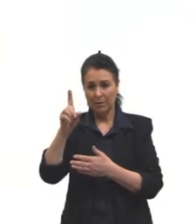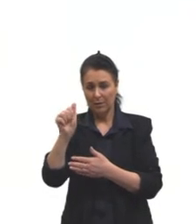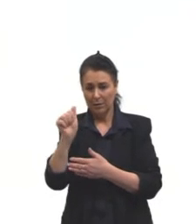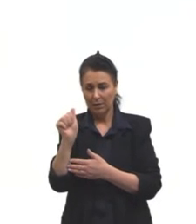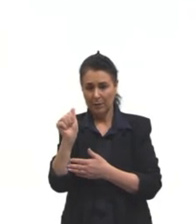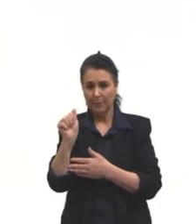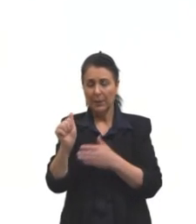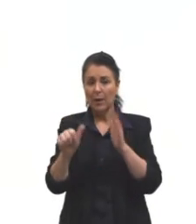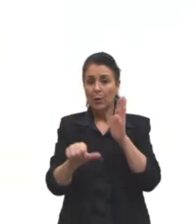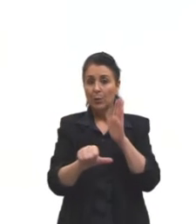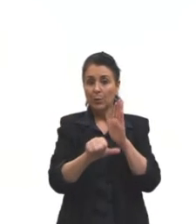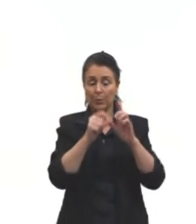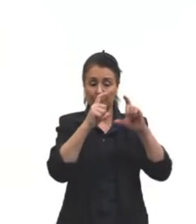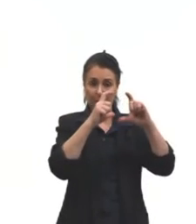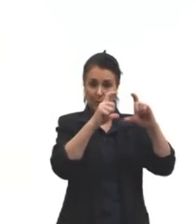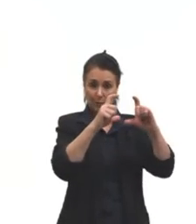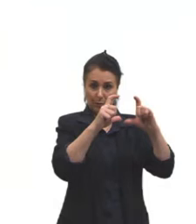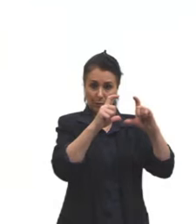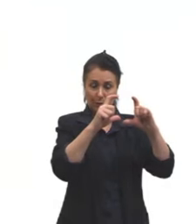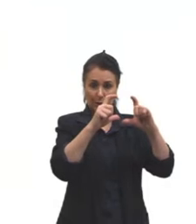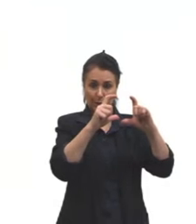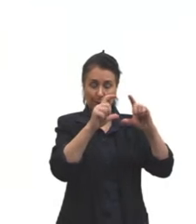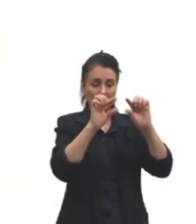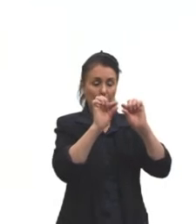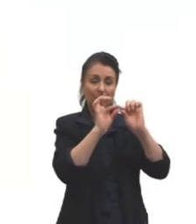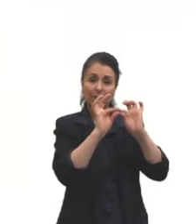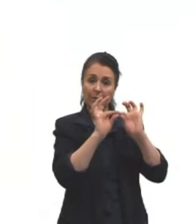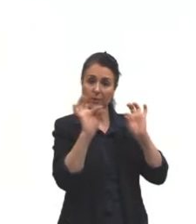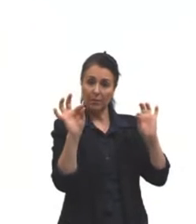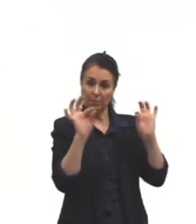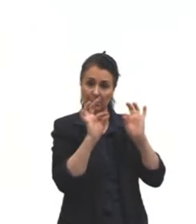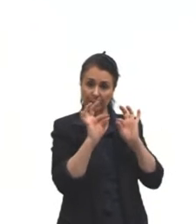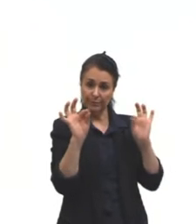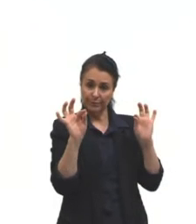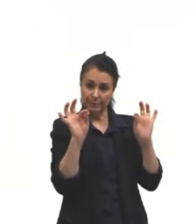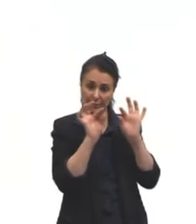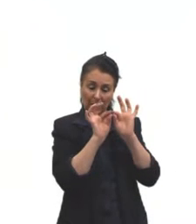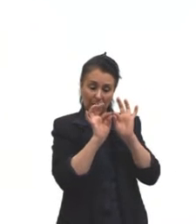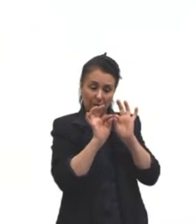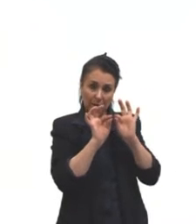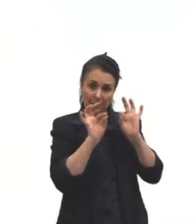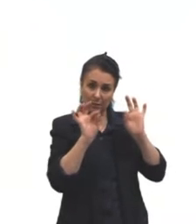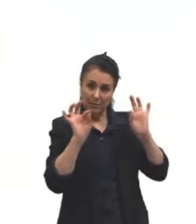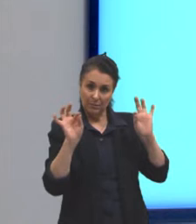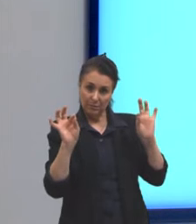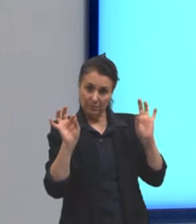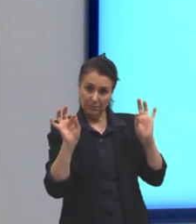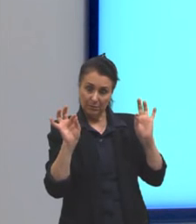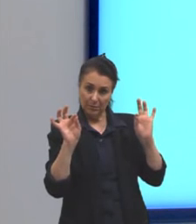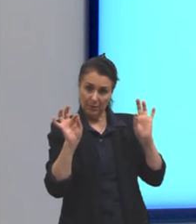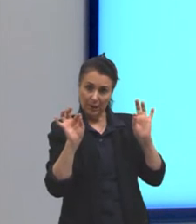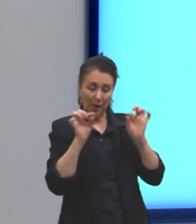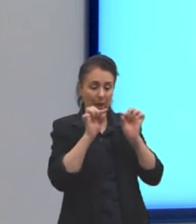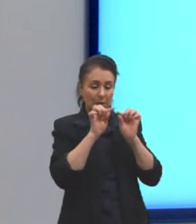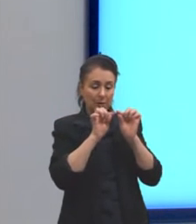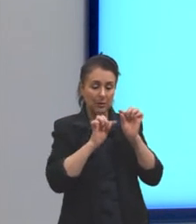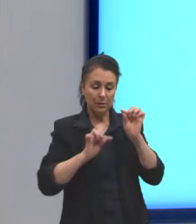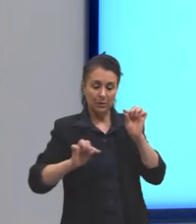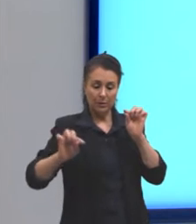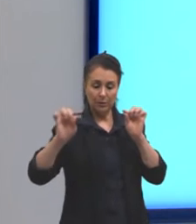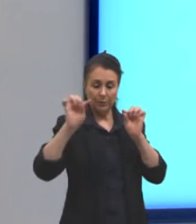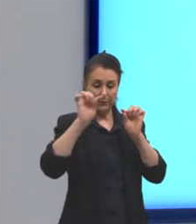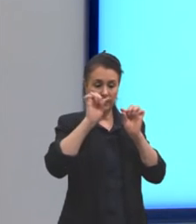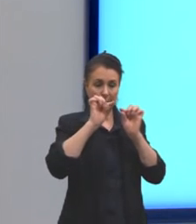quadrinho, ela pega uma fita métrica. Ela mede em torno ali qual é a circunferência da